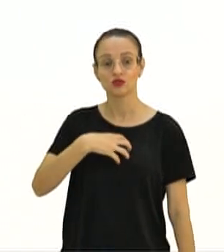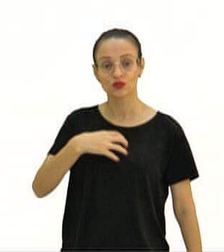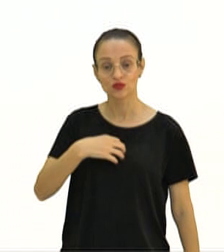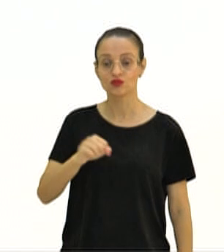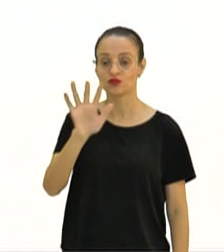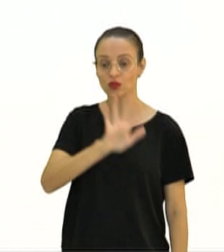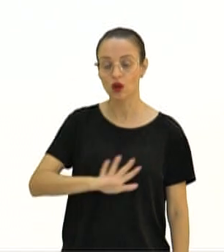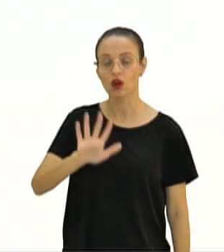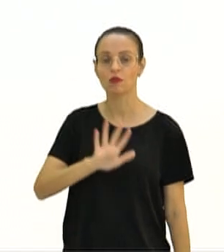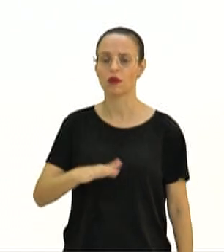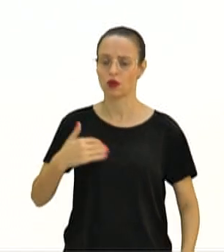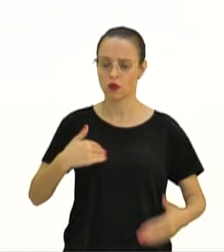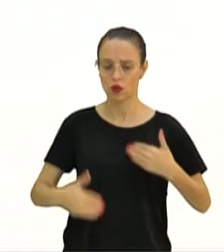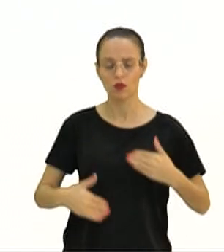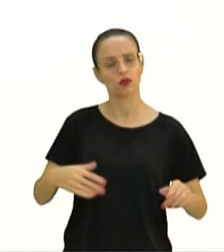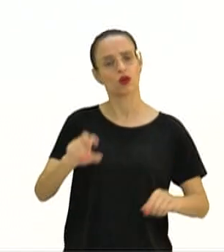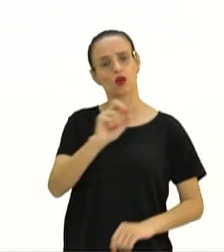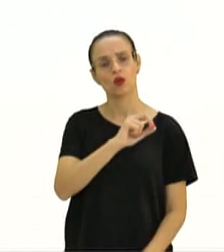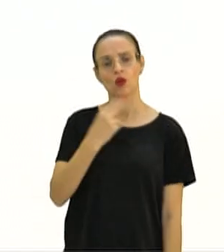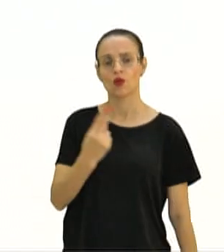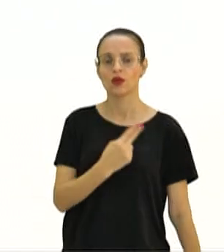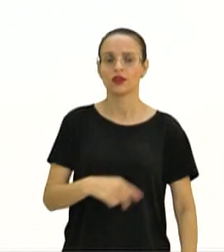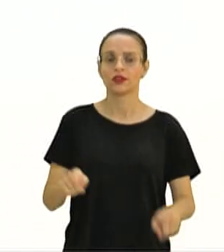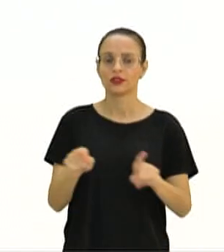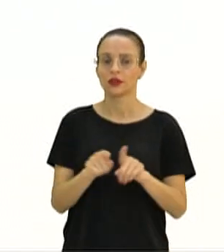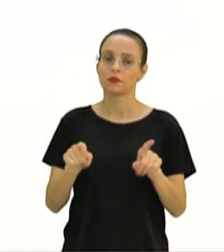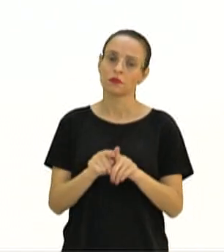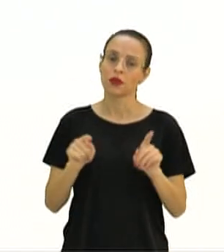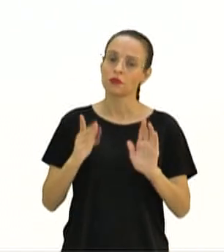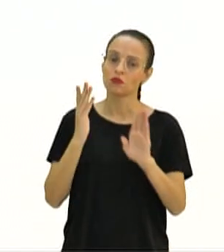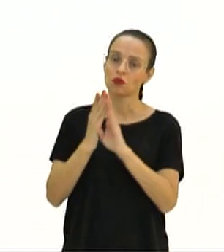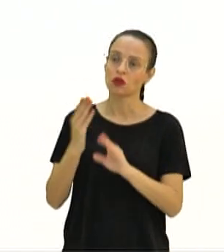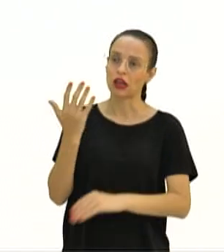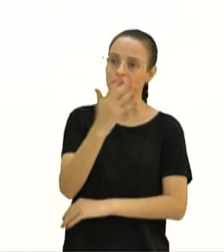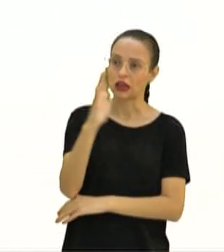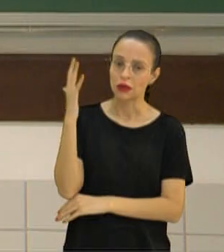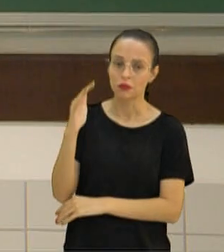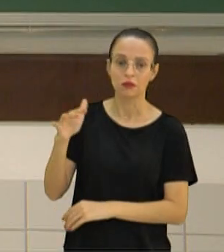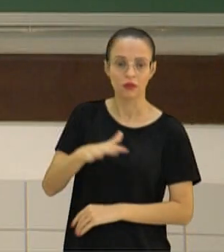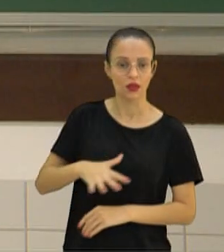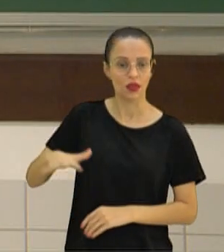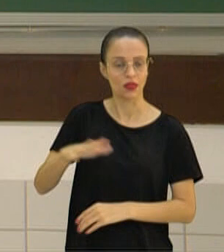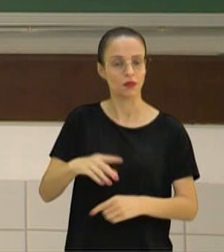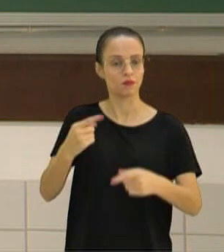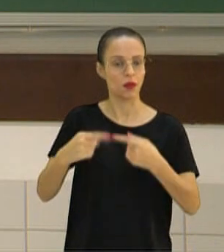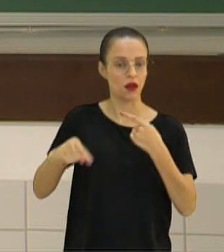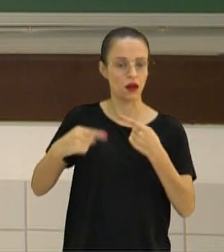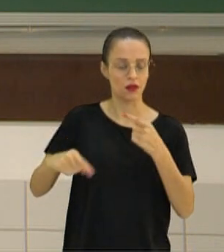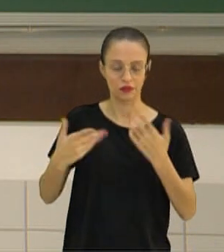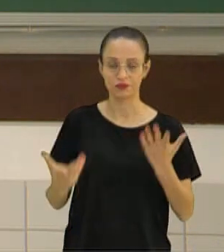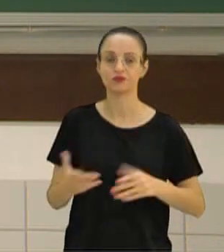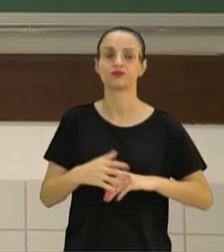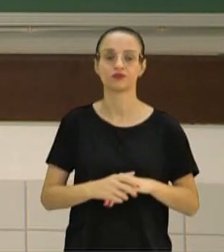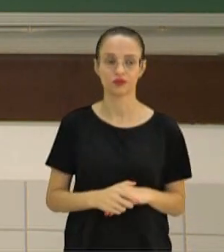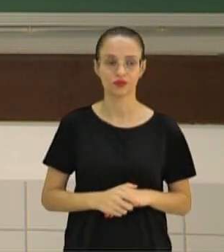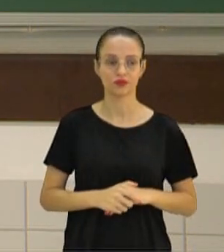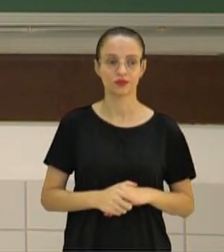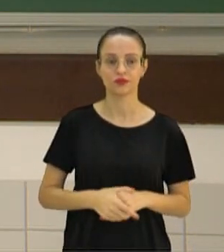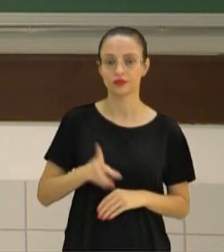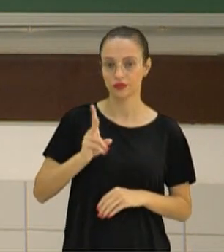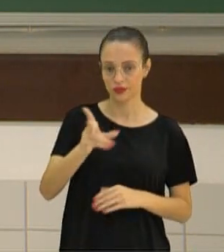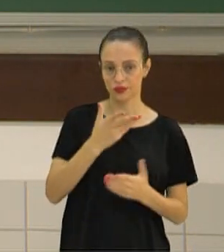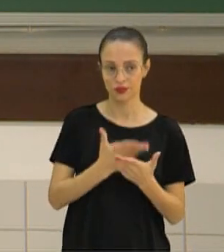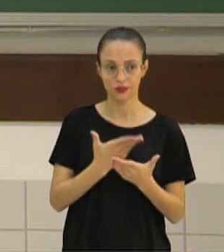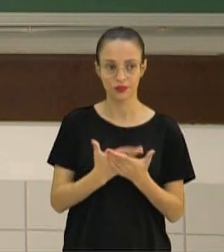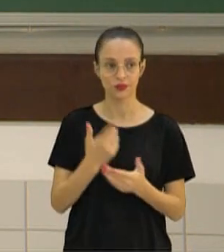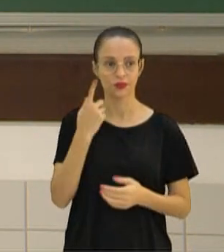fatores fisiológicos ou também por fatores ecológicos. Tudo Essa é a compatibilidade que nós estamos abordando. Vamos prosseguir na nossa aula